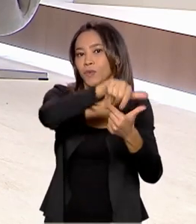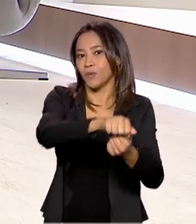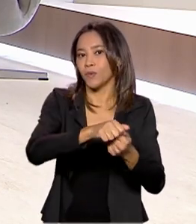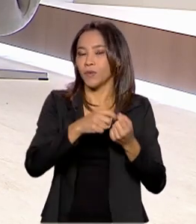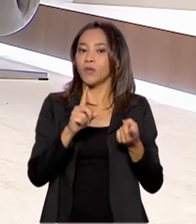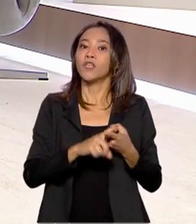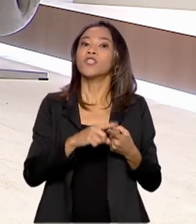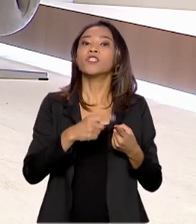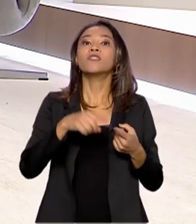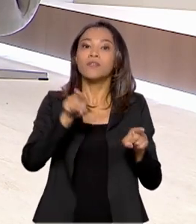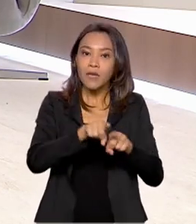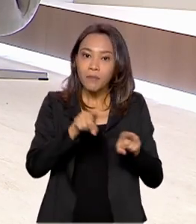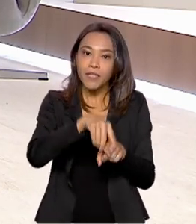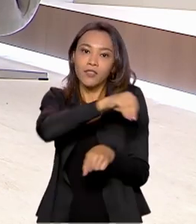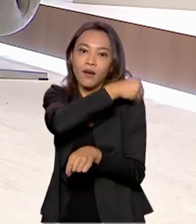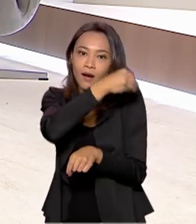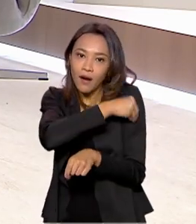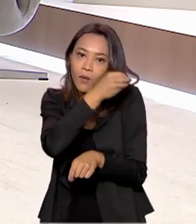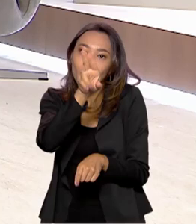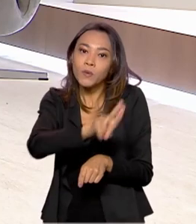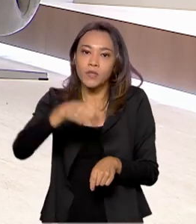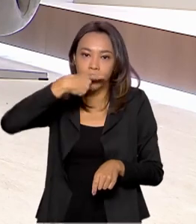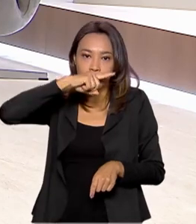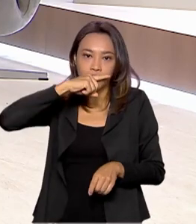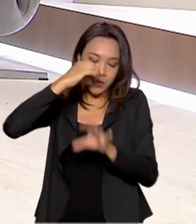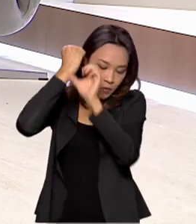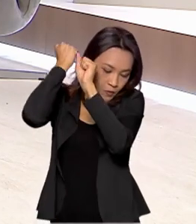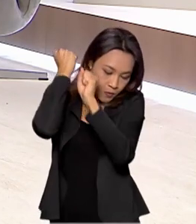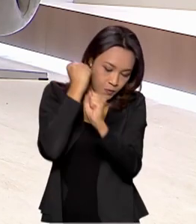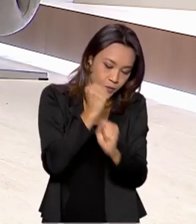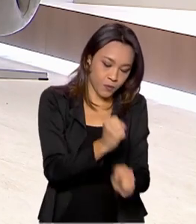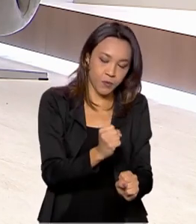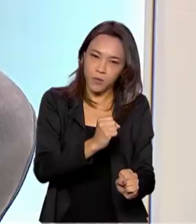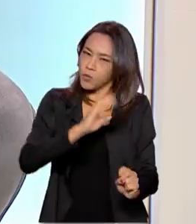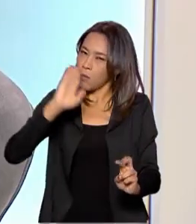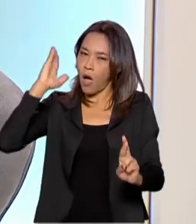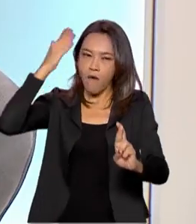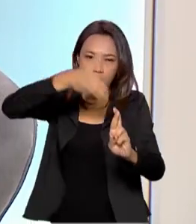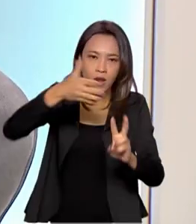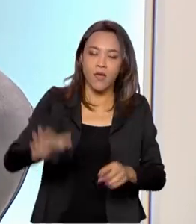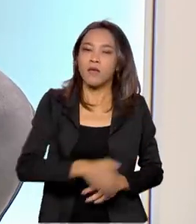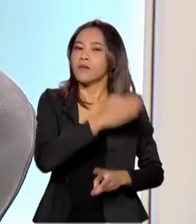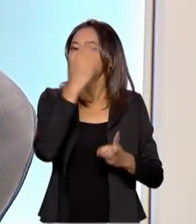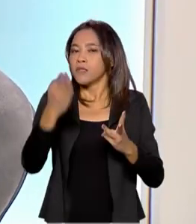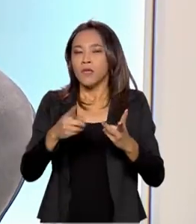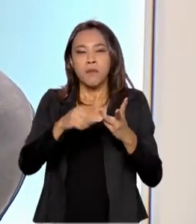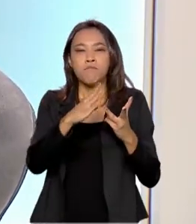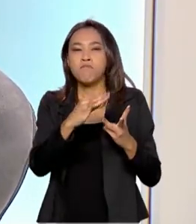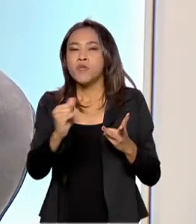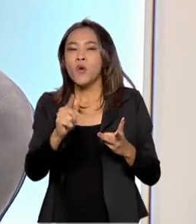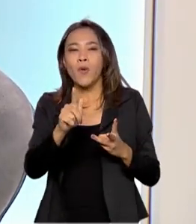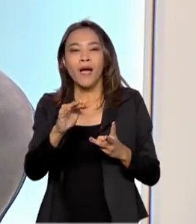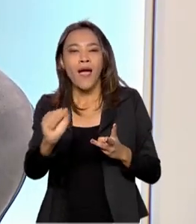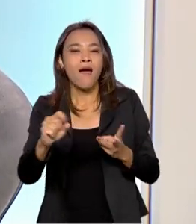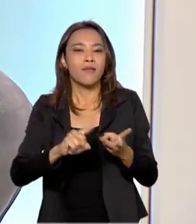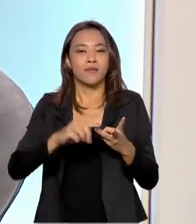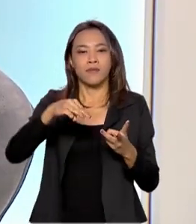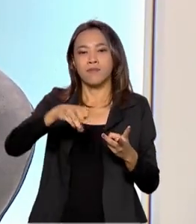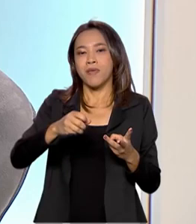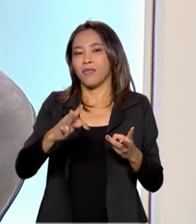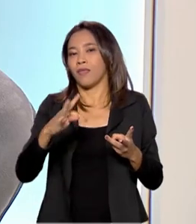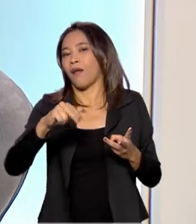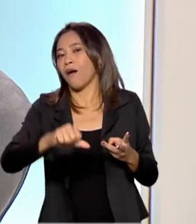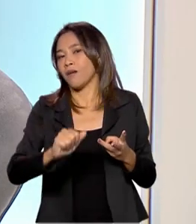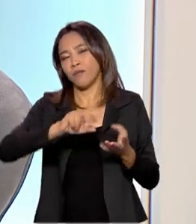de etanol a partir da cana-de-açúcar. Temos um imenso potencial na produção de bioenergia, biogás, biometano e